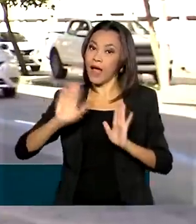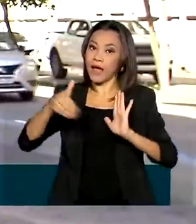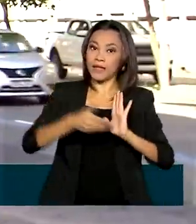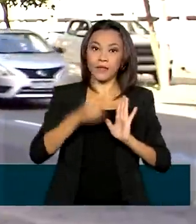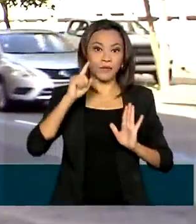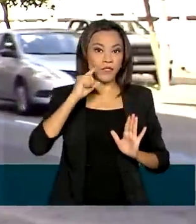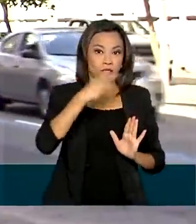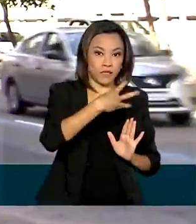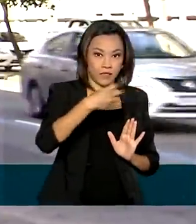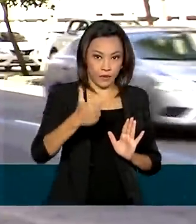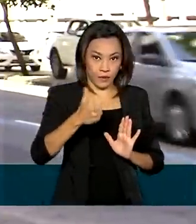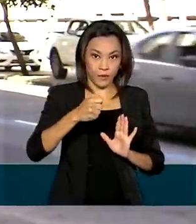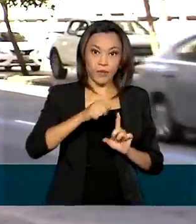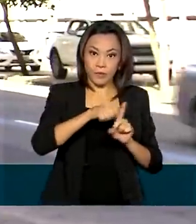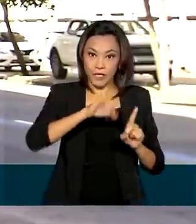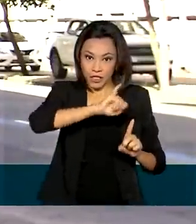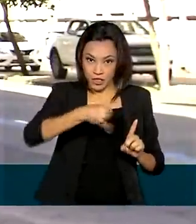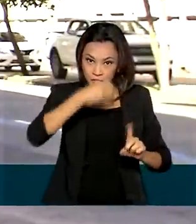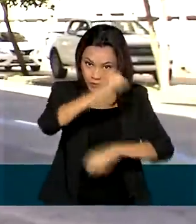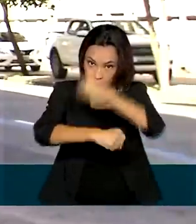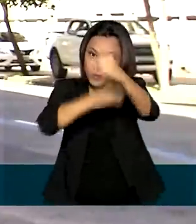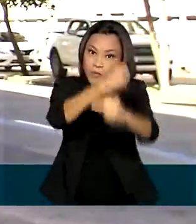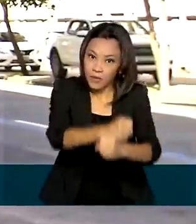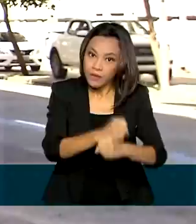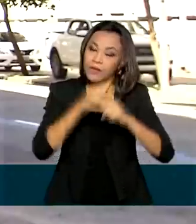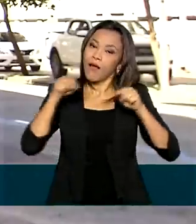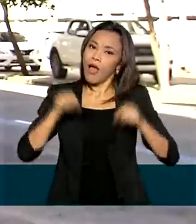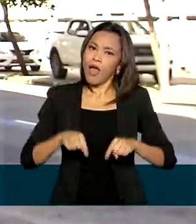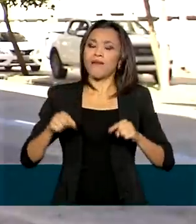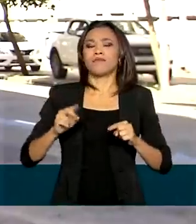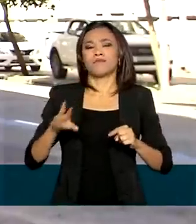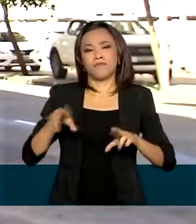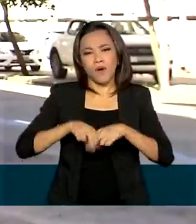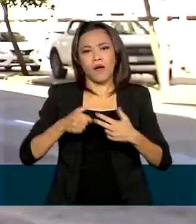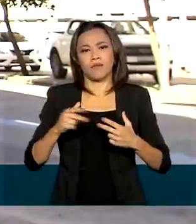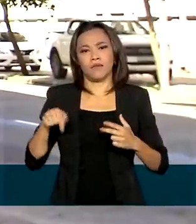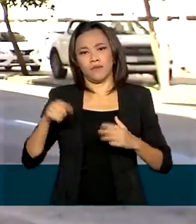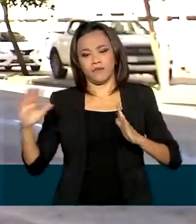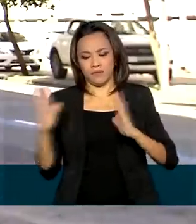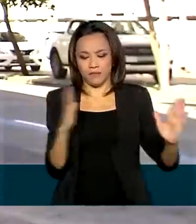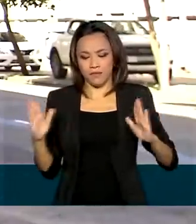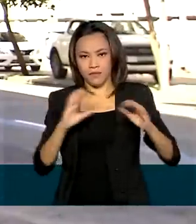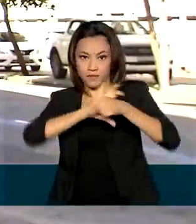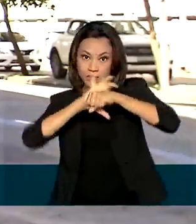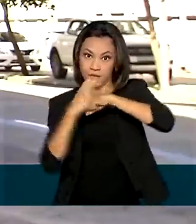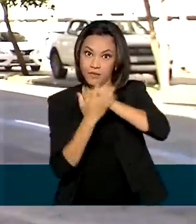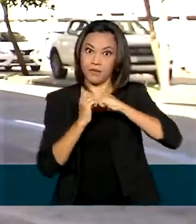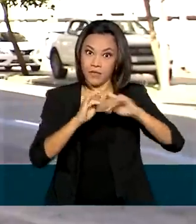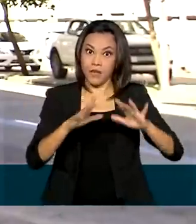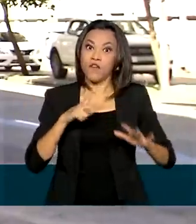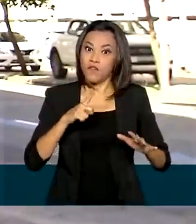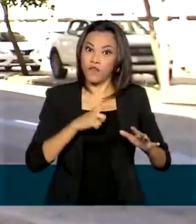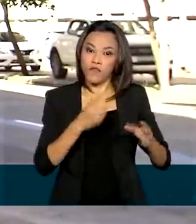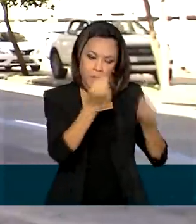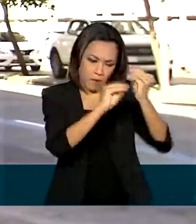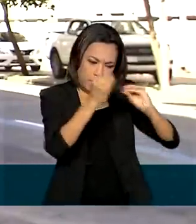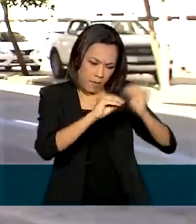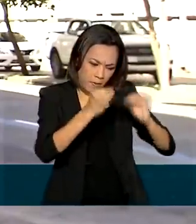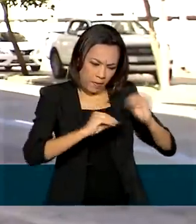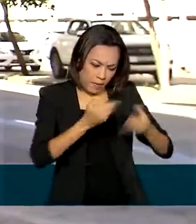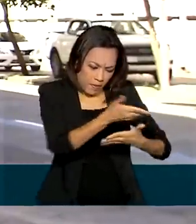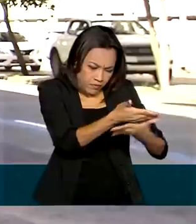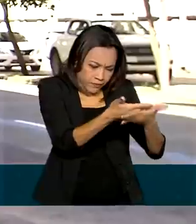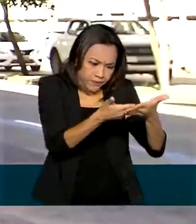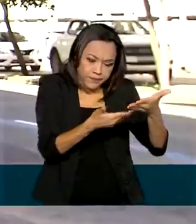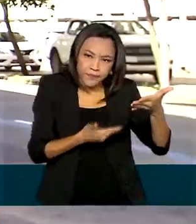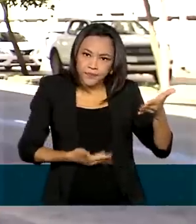de janeiro do ano que vem. Essa é uma excepcionalidade nesse tempo de pandemia do coronavírus. Foi desenvolvido aí um protocolo pela Secretaria Especial